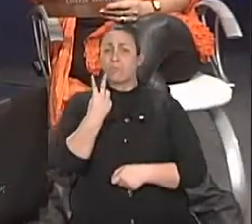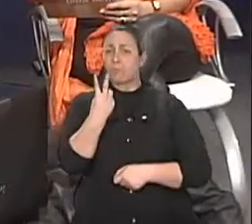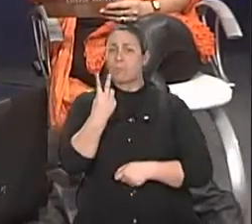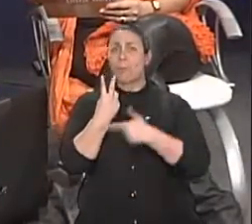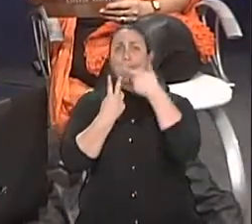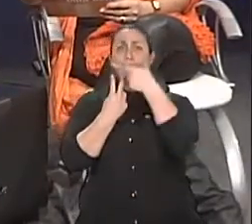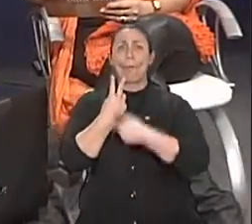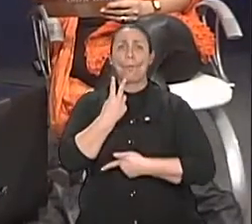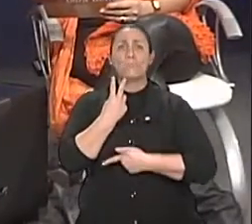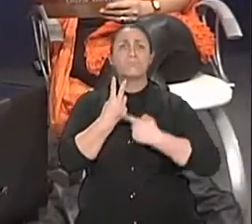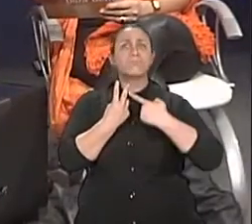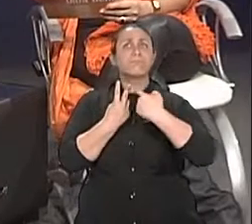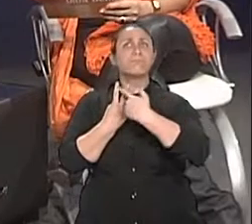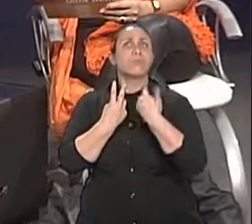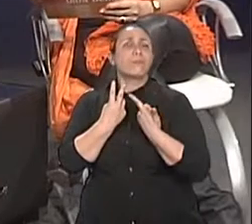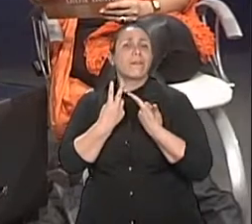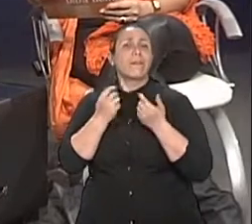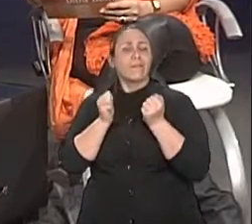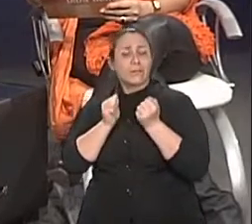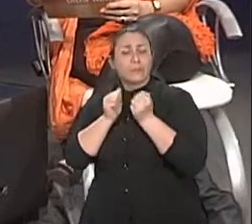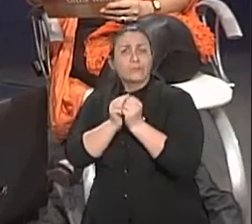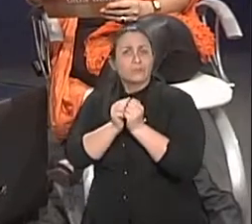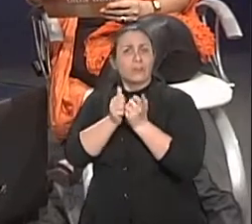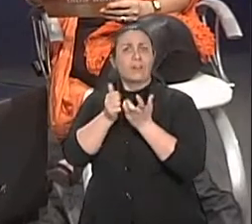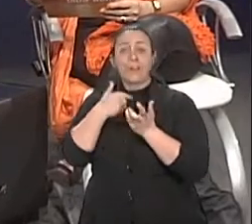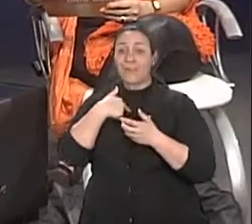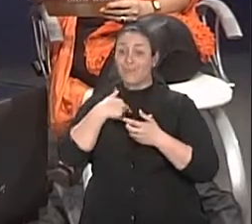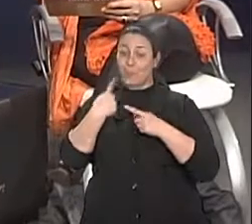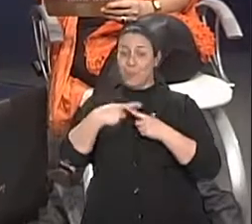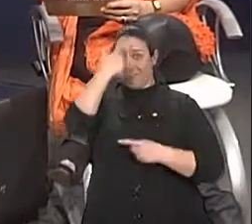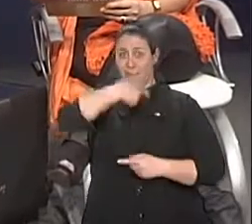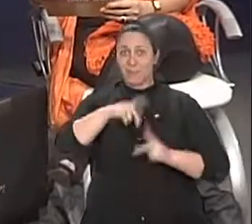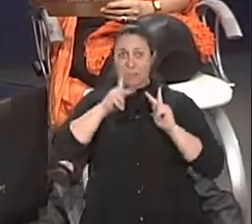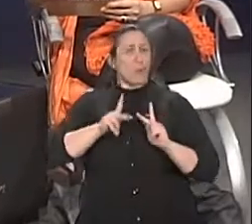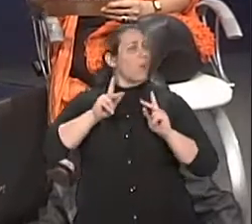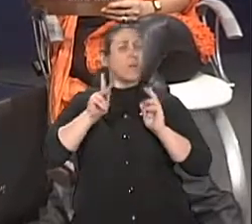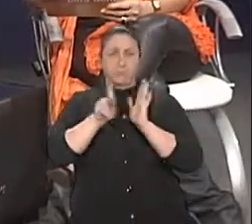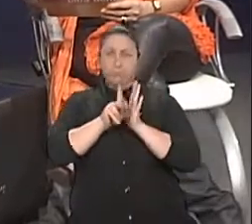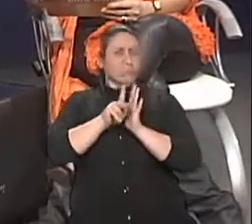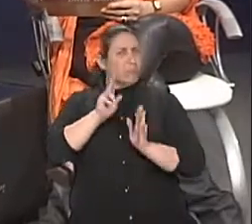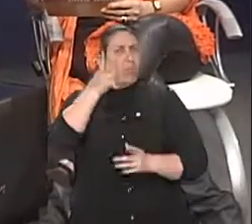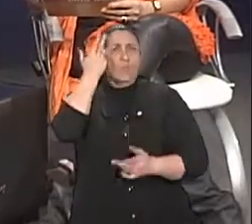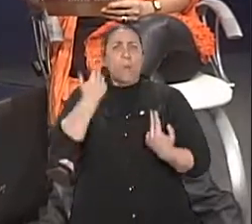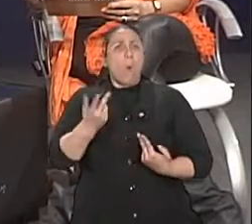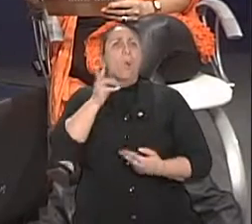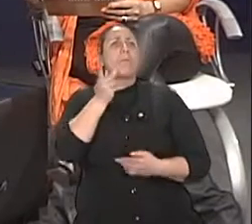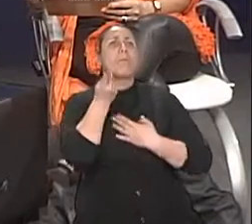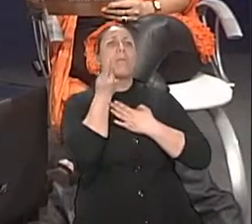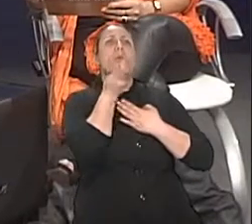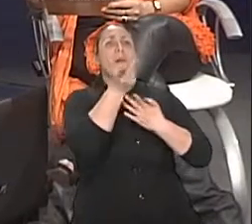pessoas tendem a buscar aquilo que eu tenho falta. Aquilo que tu o outro também tem falta, então é o igual que eu vou buscar.